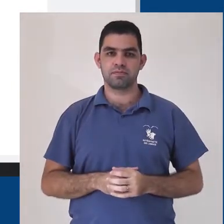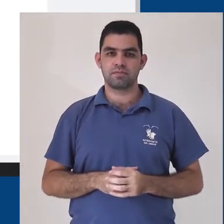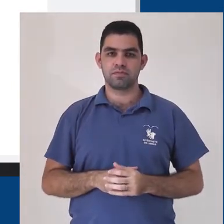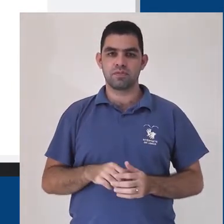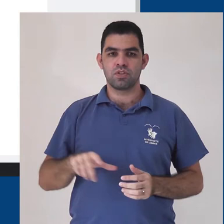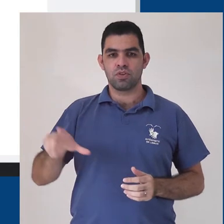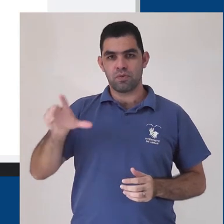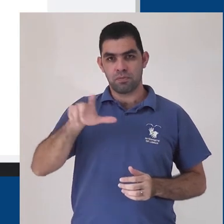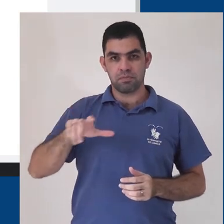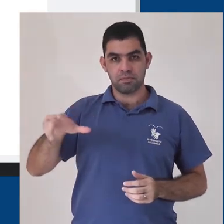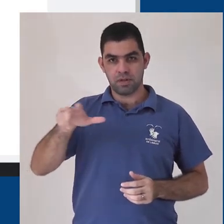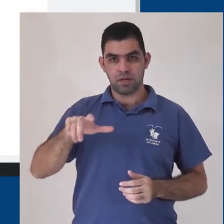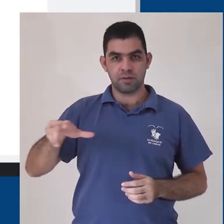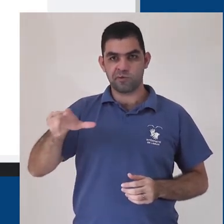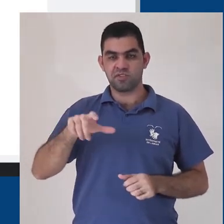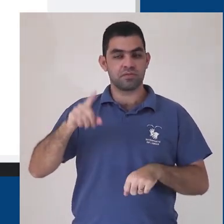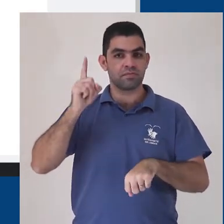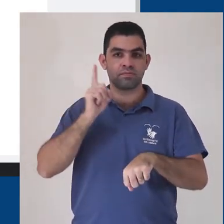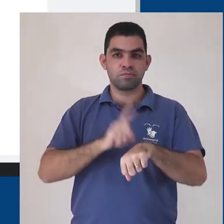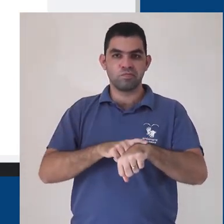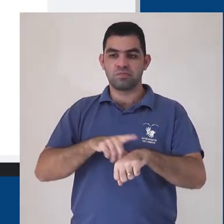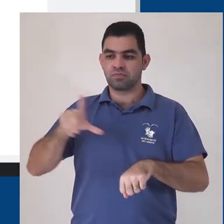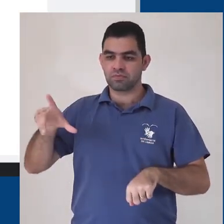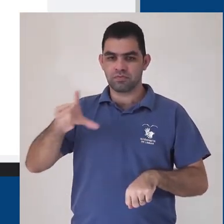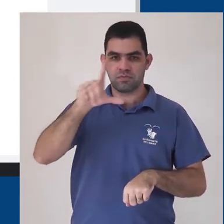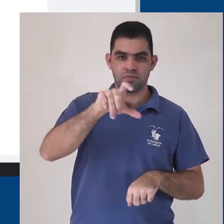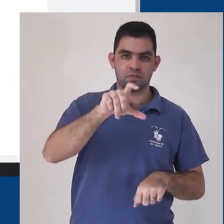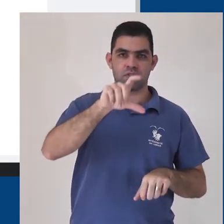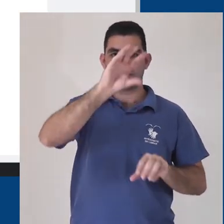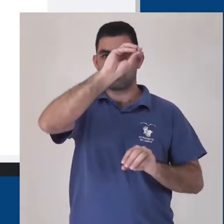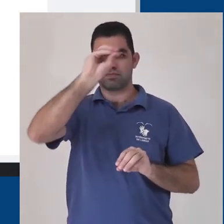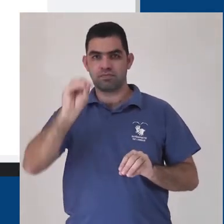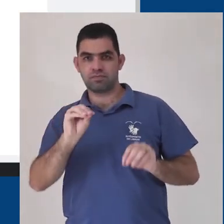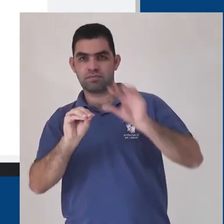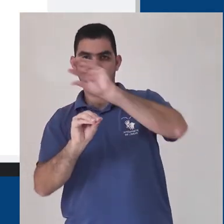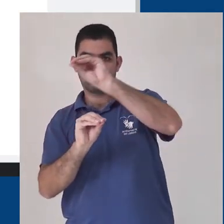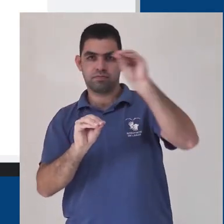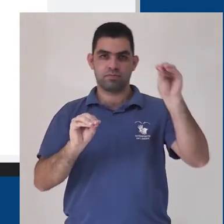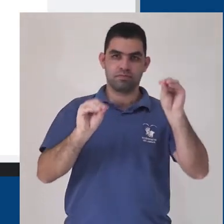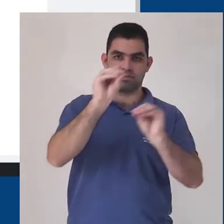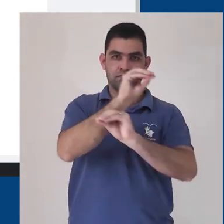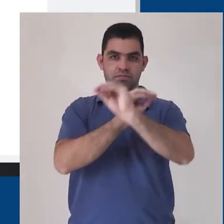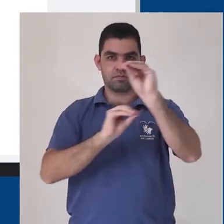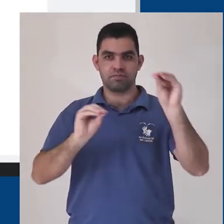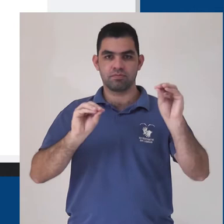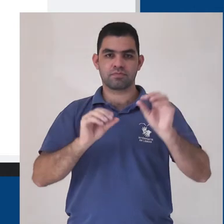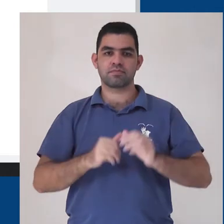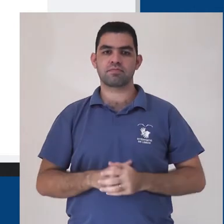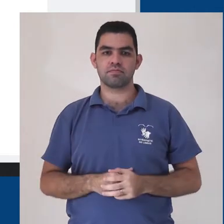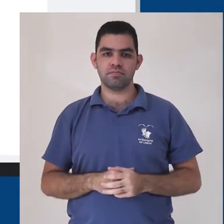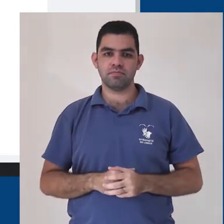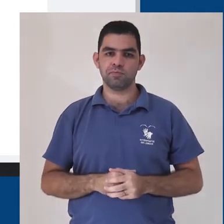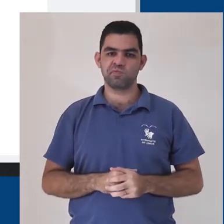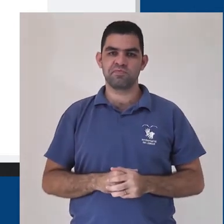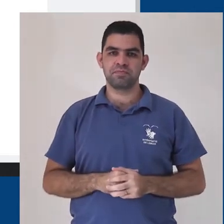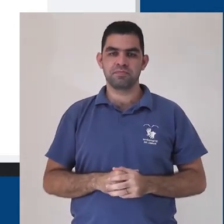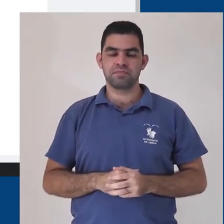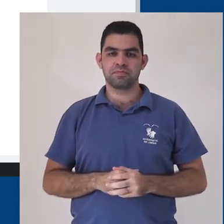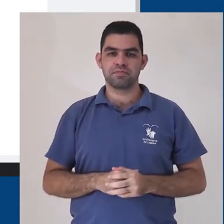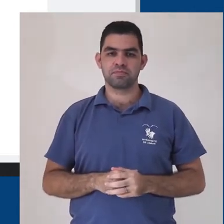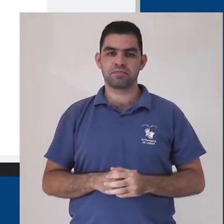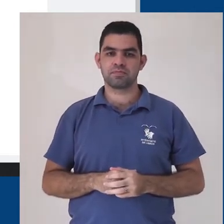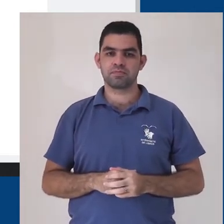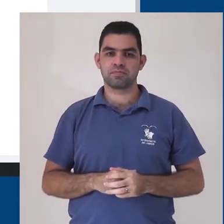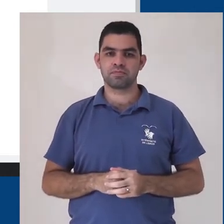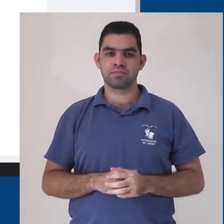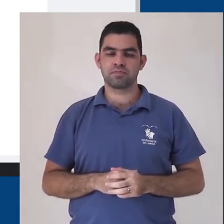será automaticamente selecionado, e com ele você pode clicar para arrastá-la. Pelas bolinhas dos cantos inferiores direito e